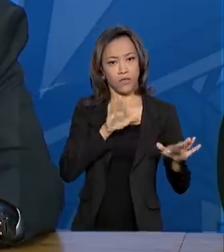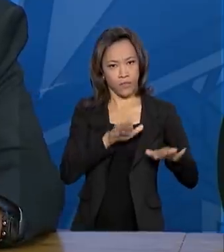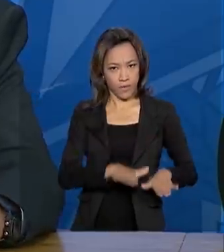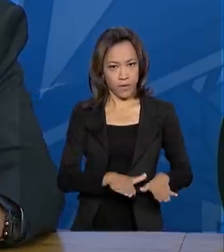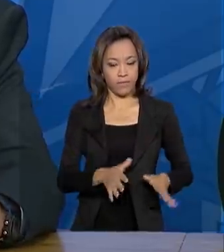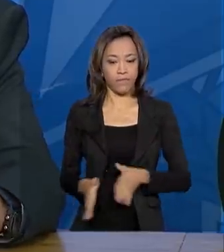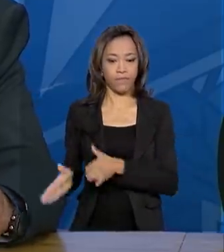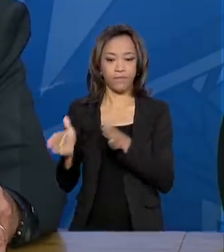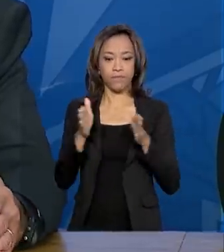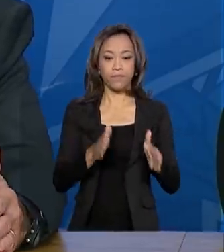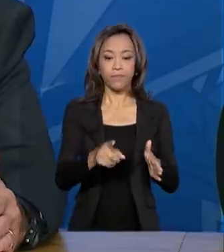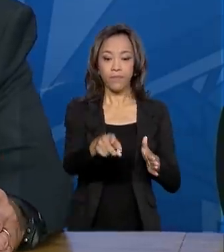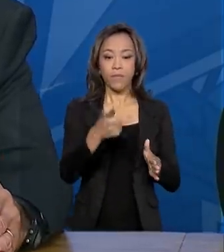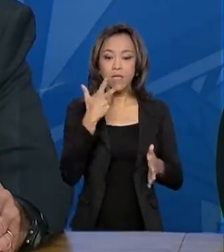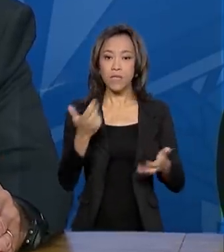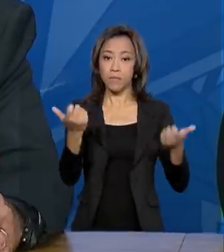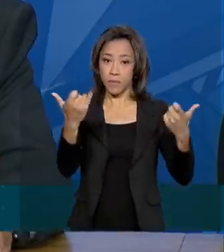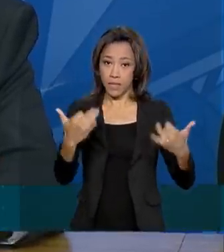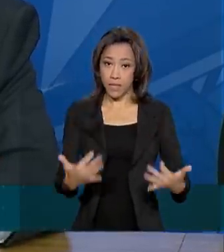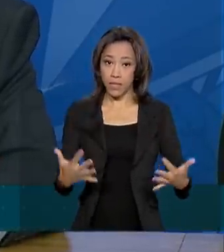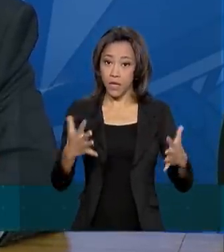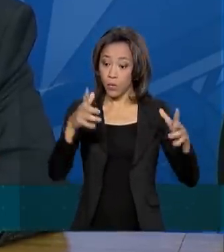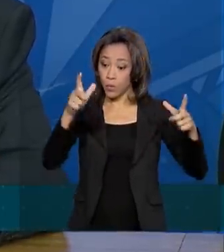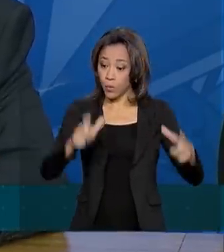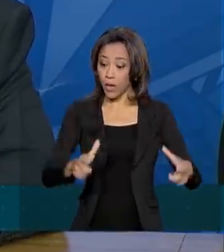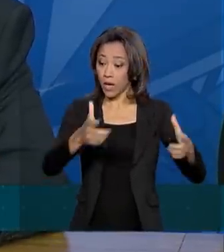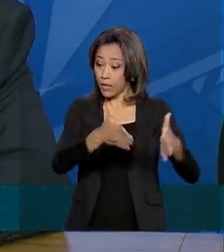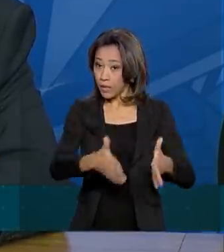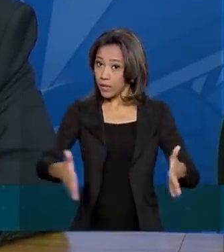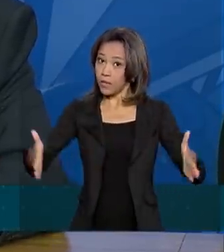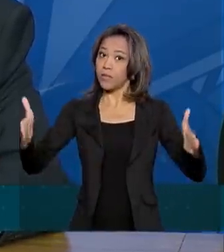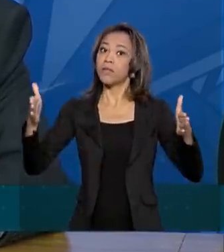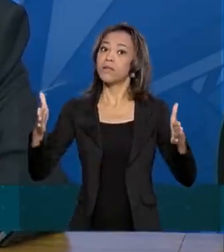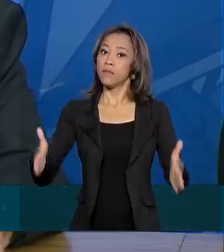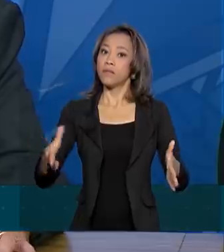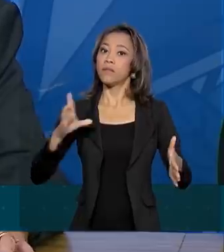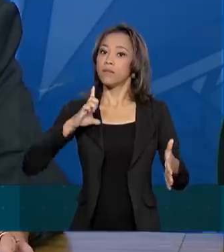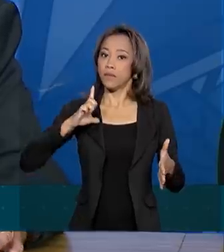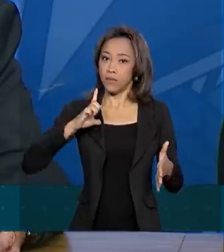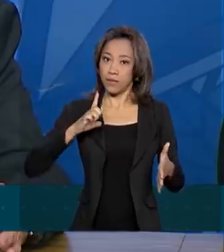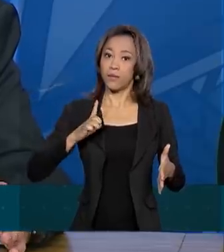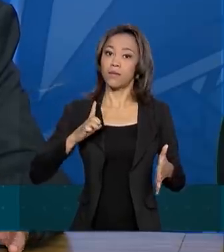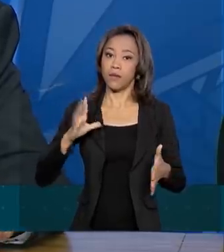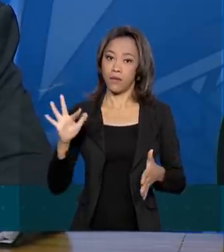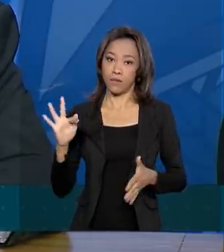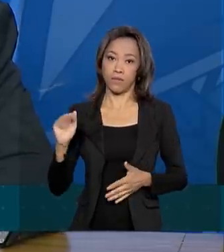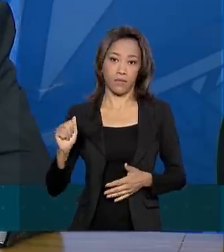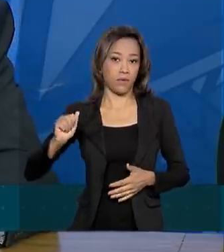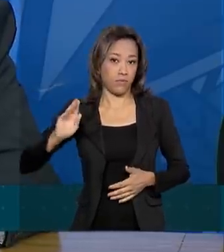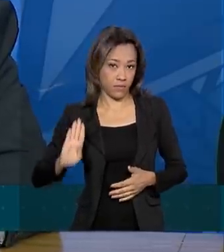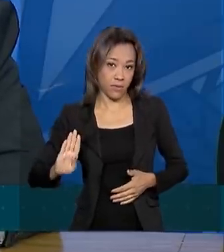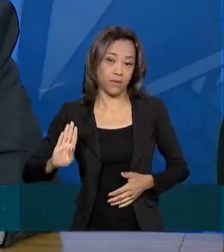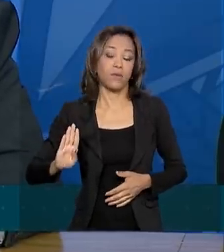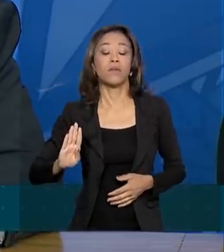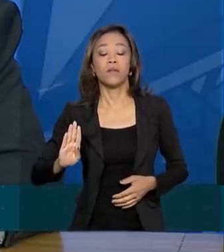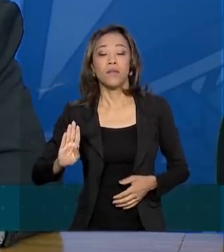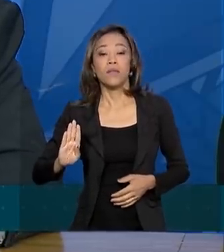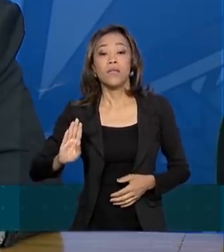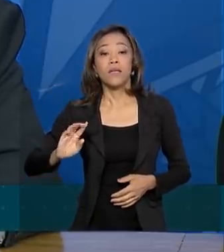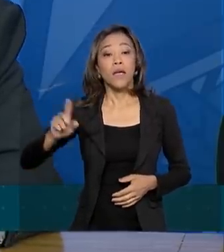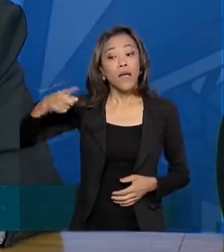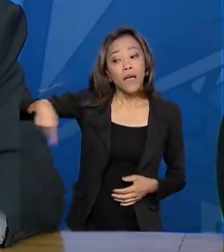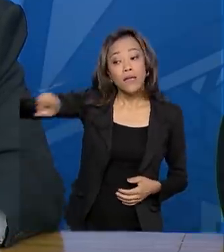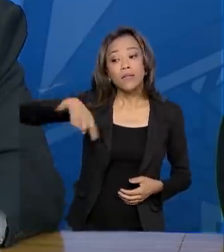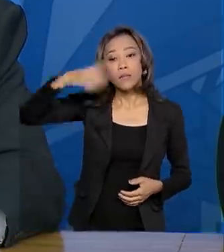É uma base grande que a Força Aérea Brasileira possui. Tem condição de, daqueles